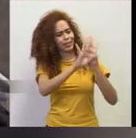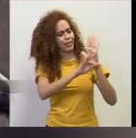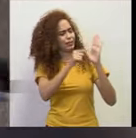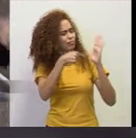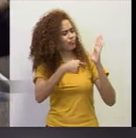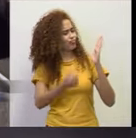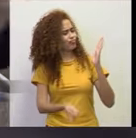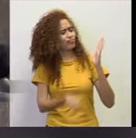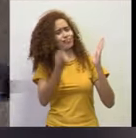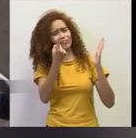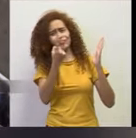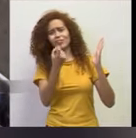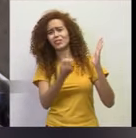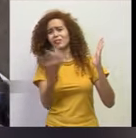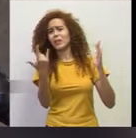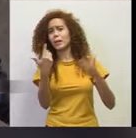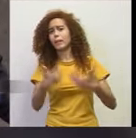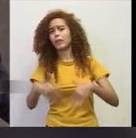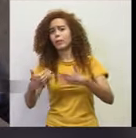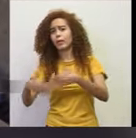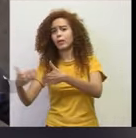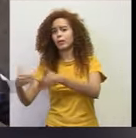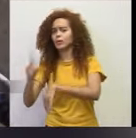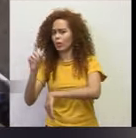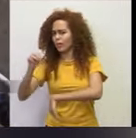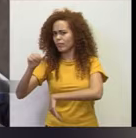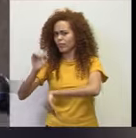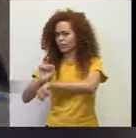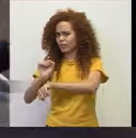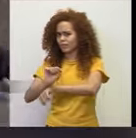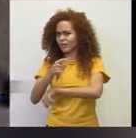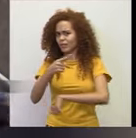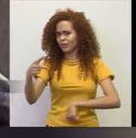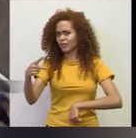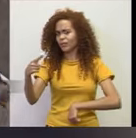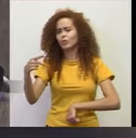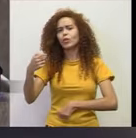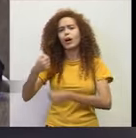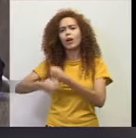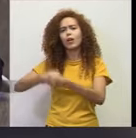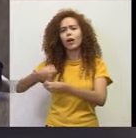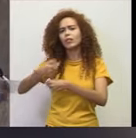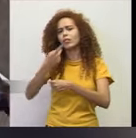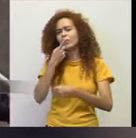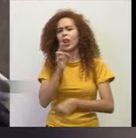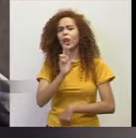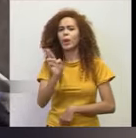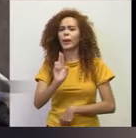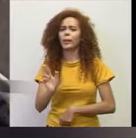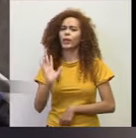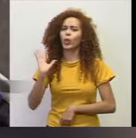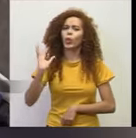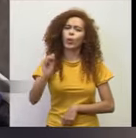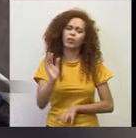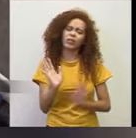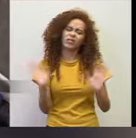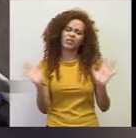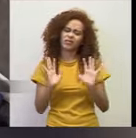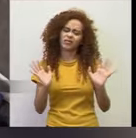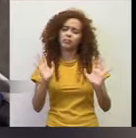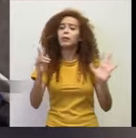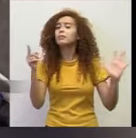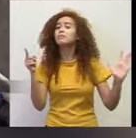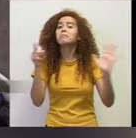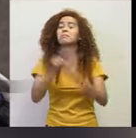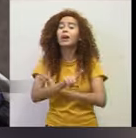esquisito. E foram muitas provas assim, só mais um minuto, senhor presidente, nos últimos anos. Eu não vou citar todas aqui. Agora, a